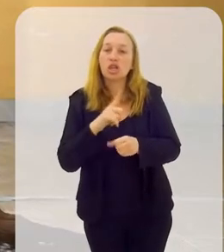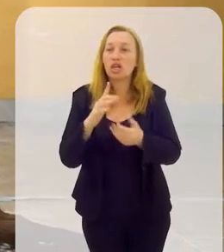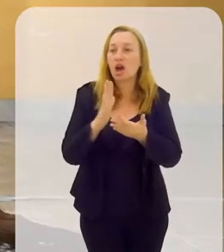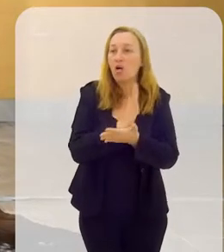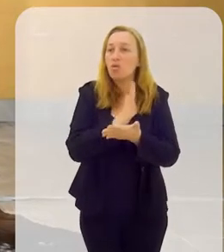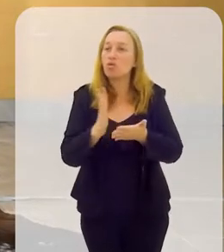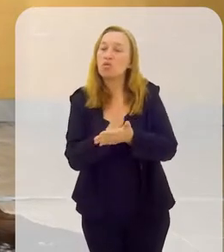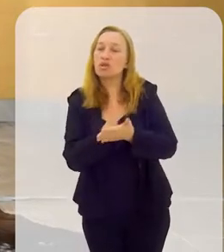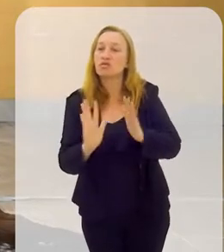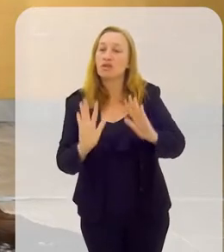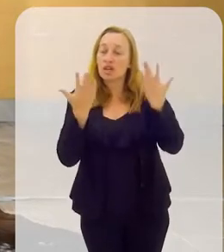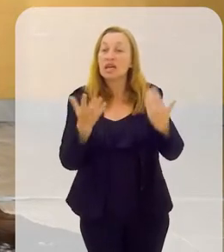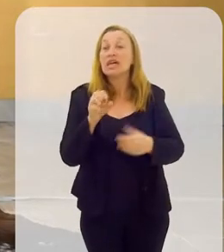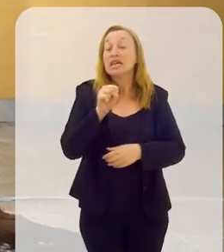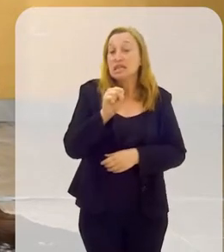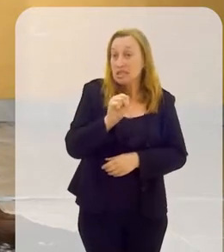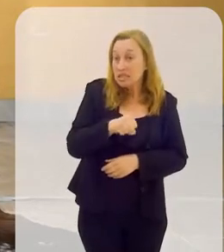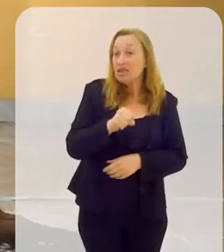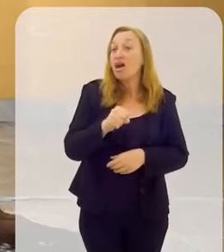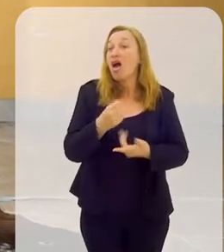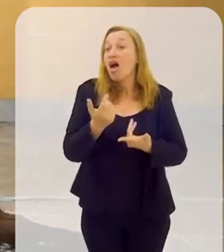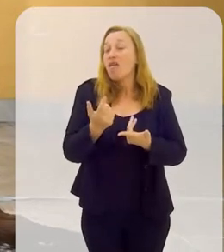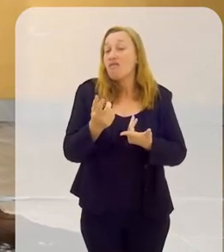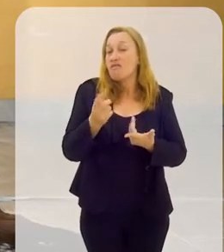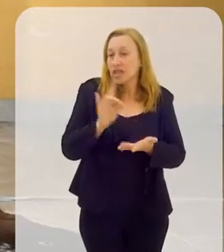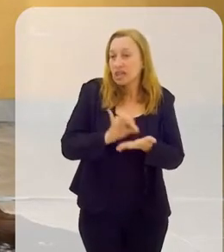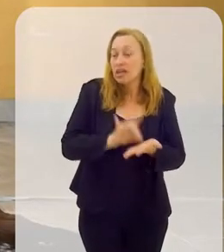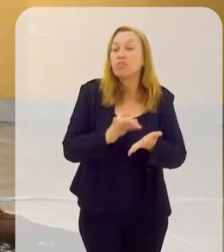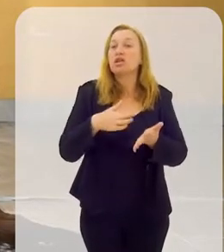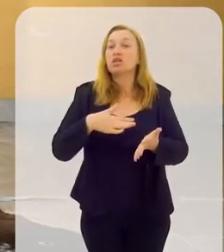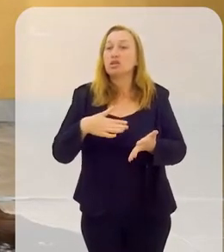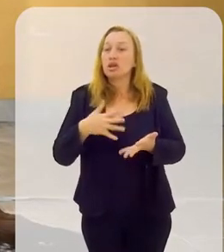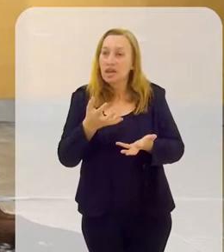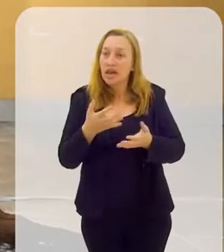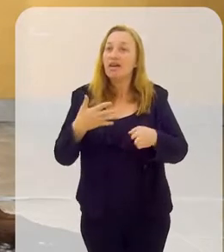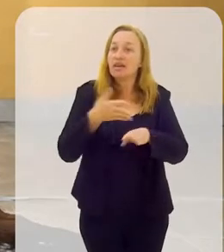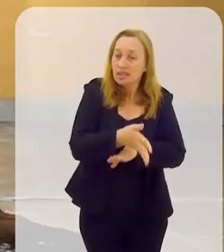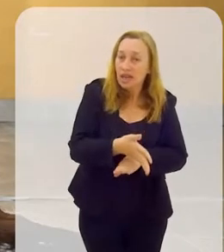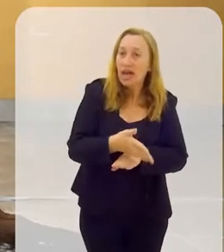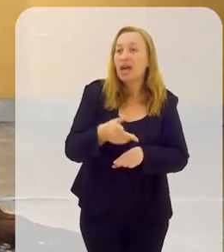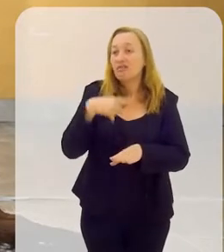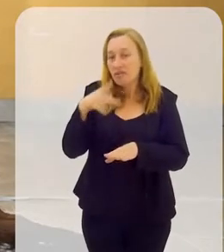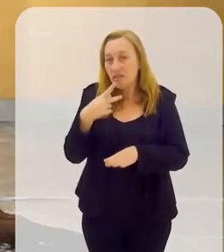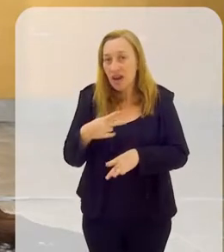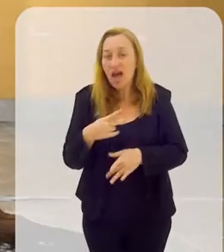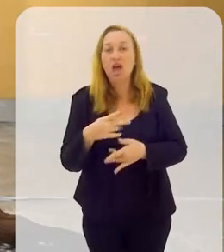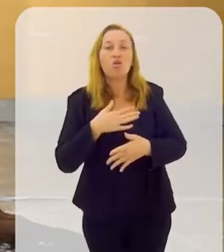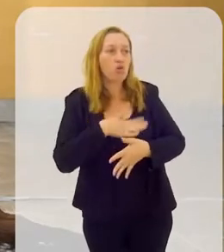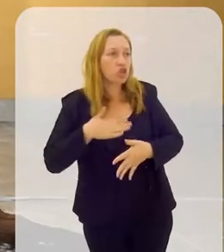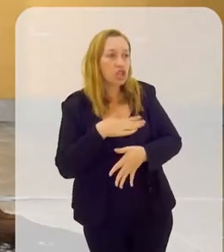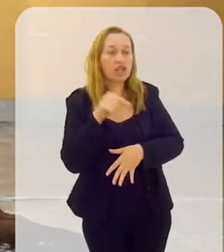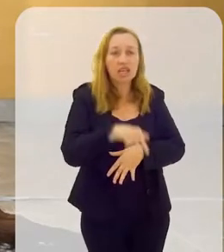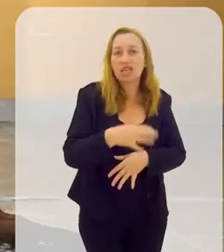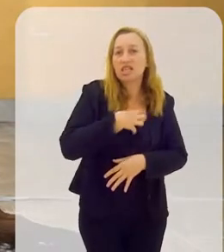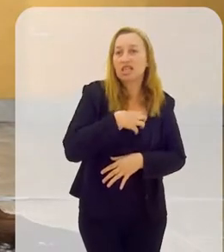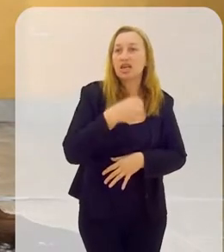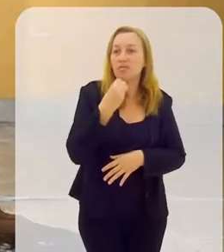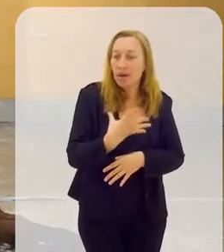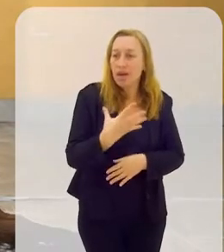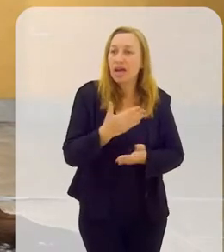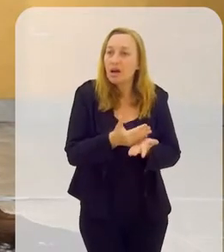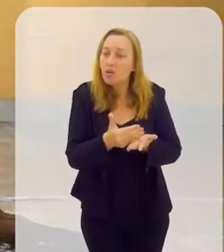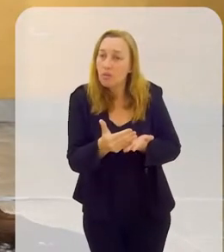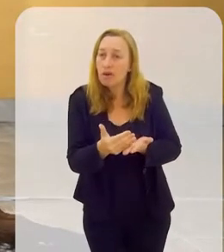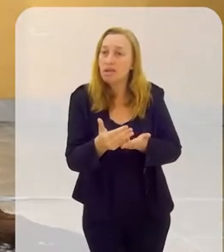existem algumas coisas, e se ela realmente quiser entrar para casa, é uma conversa, eu gostaria de participar, eu gostei daqui, me senti bem.